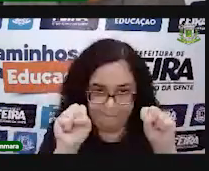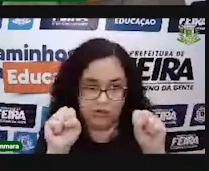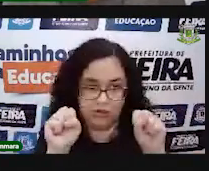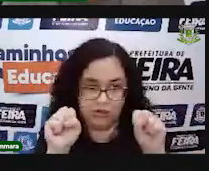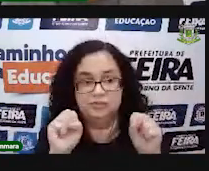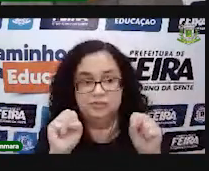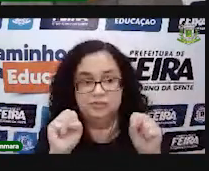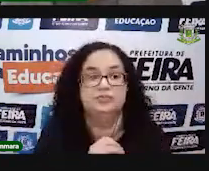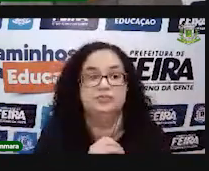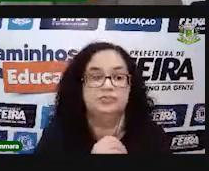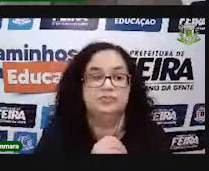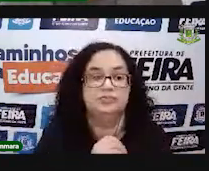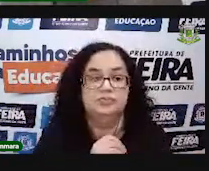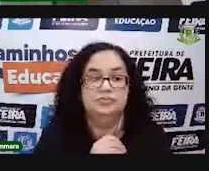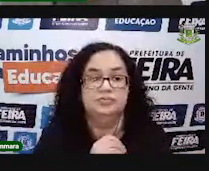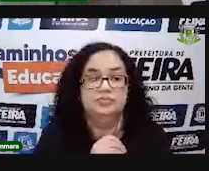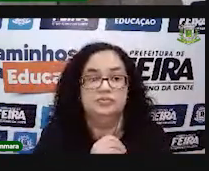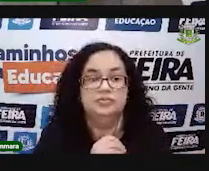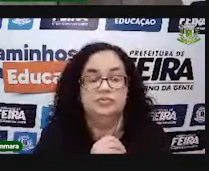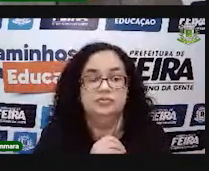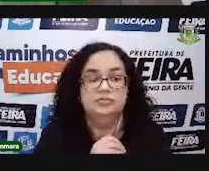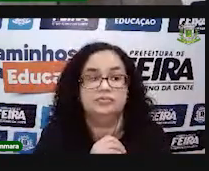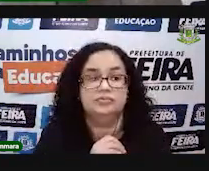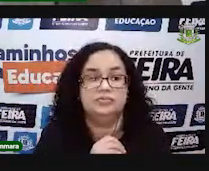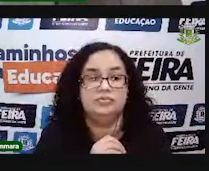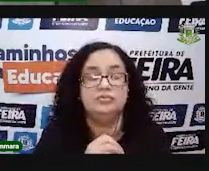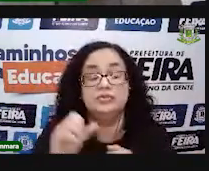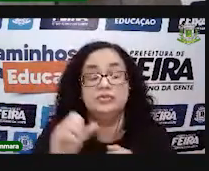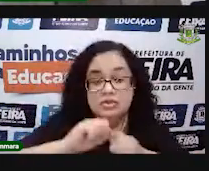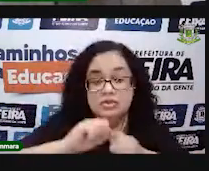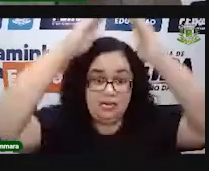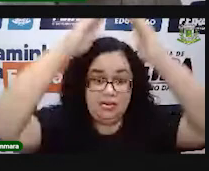tenha em sua casa para poder fazer